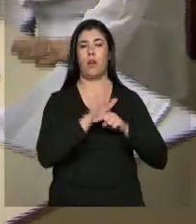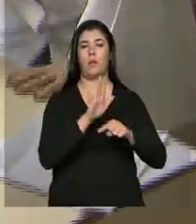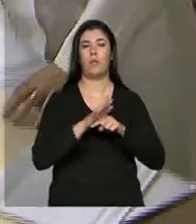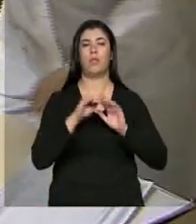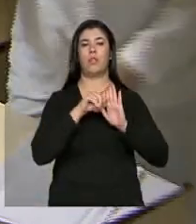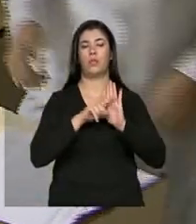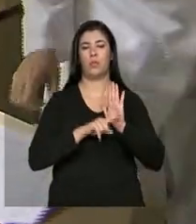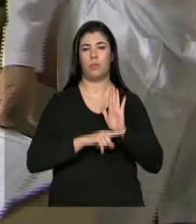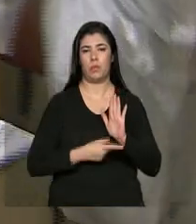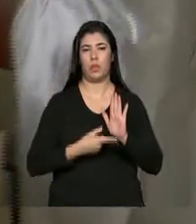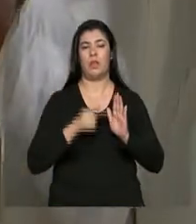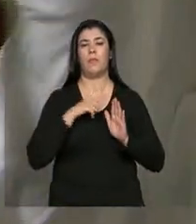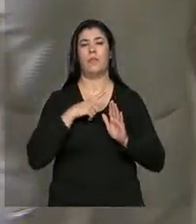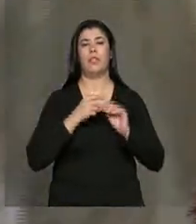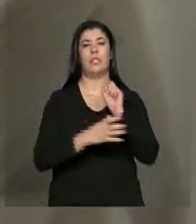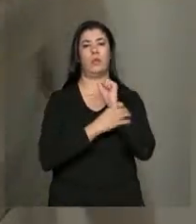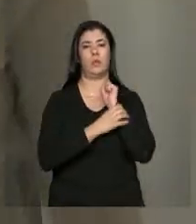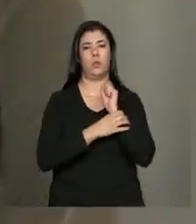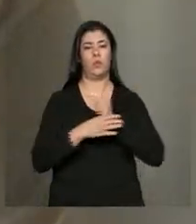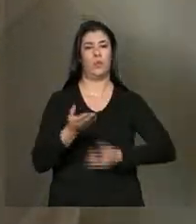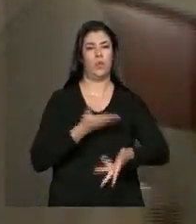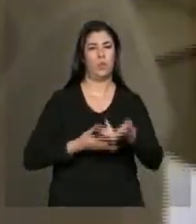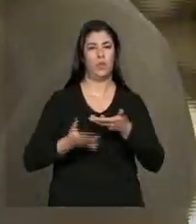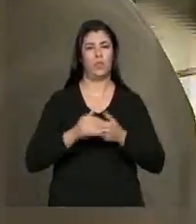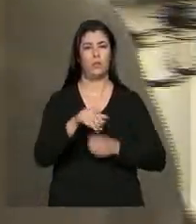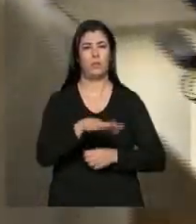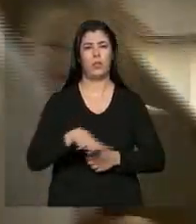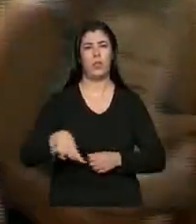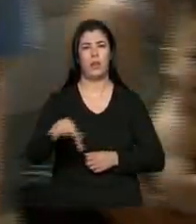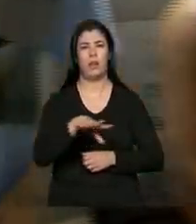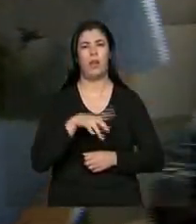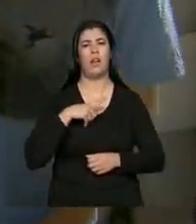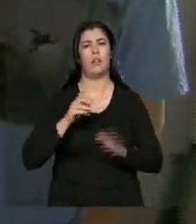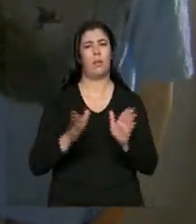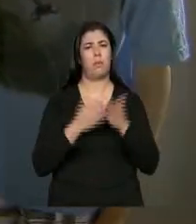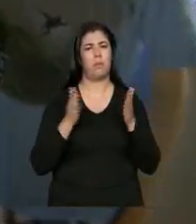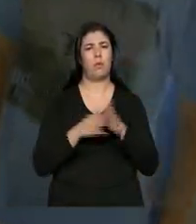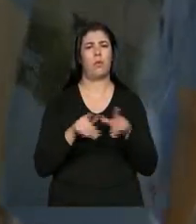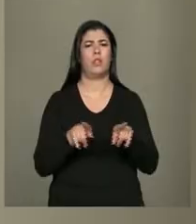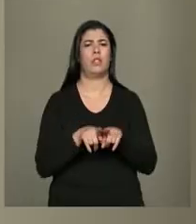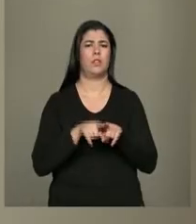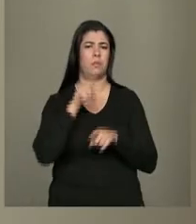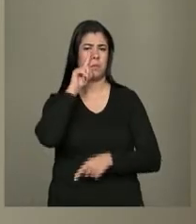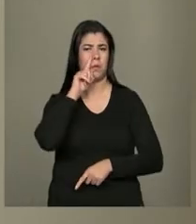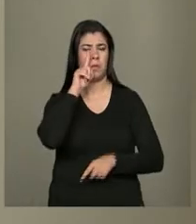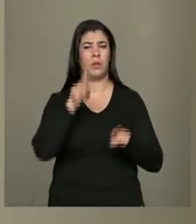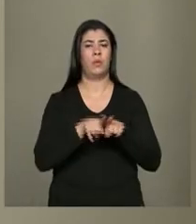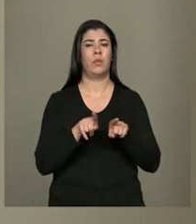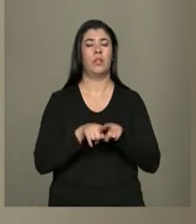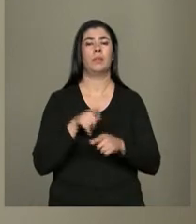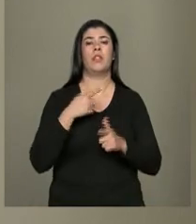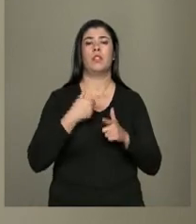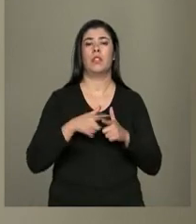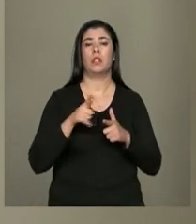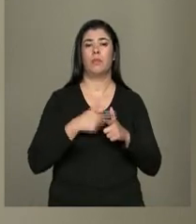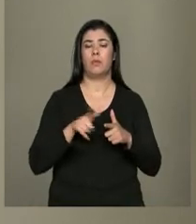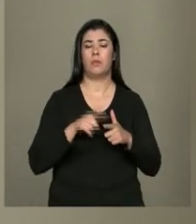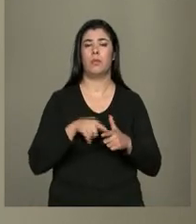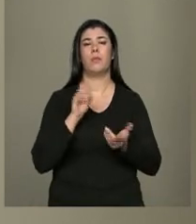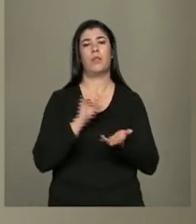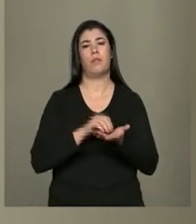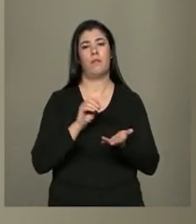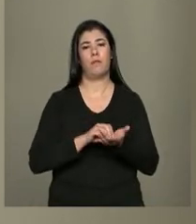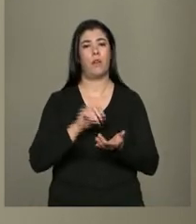do programa, garantir o atendimento em regiões de vulnerabilidade e que apresentavam um número reduzido de